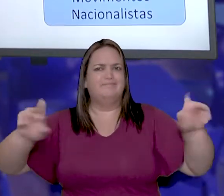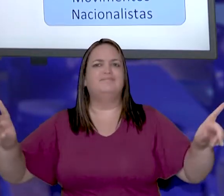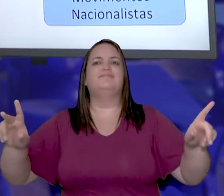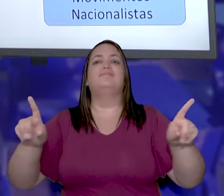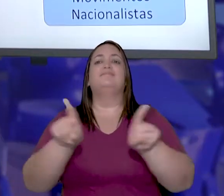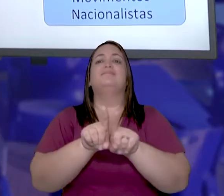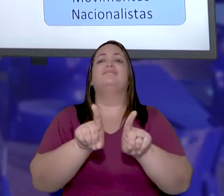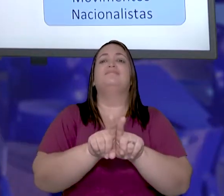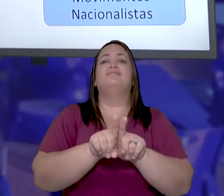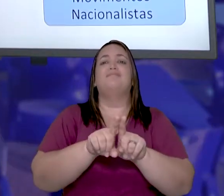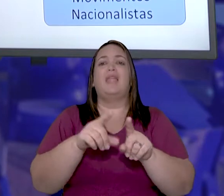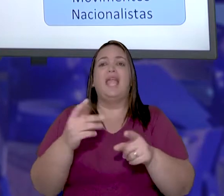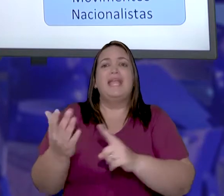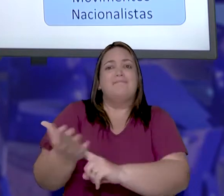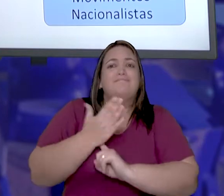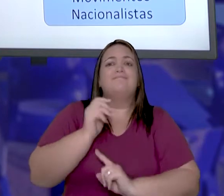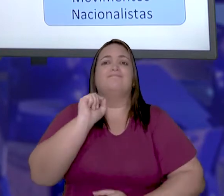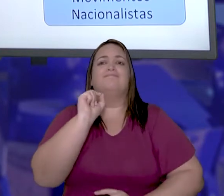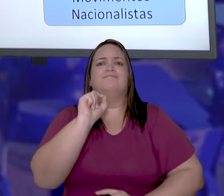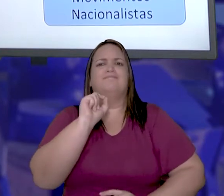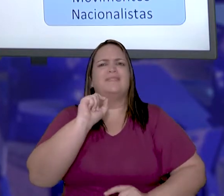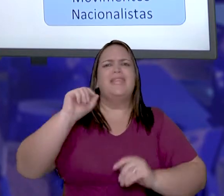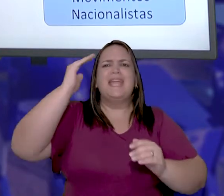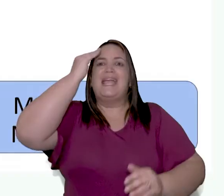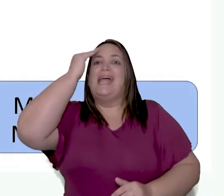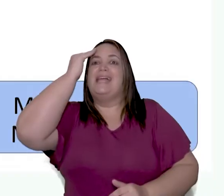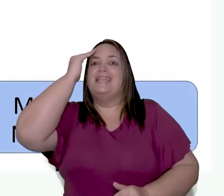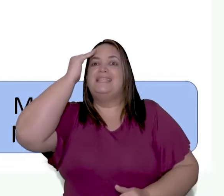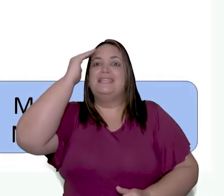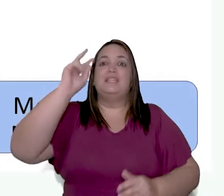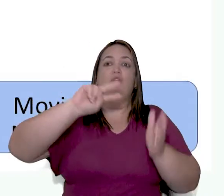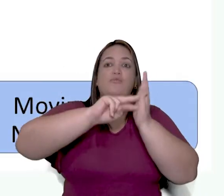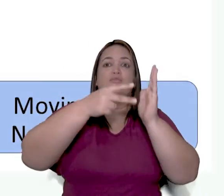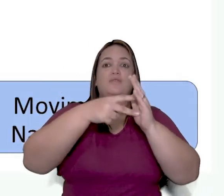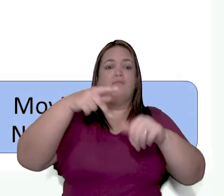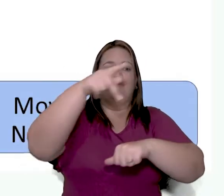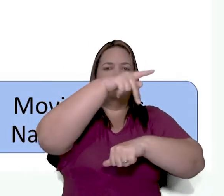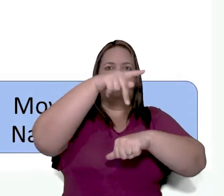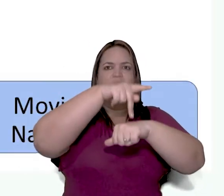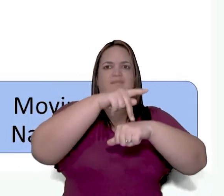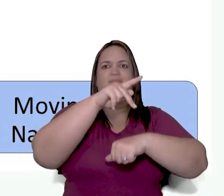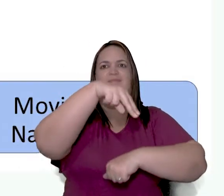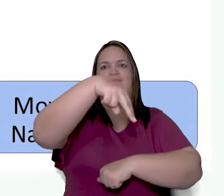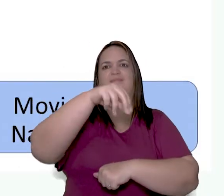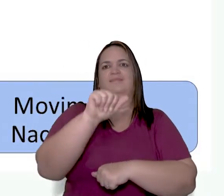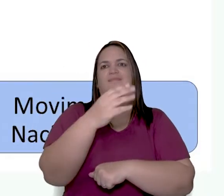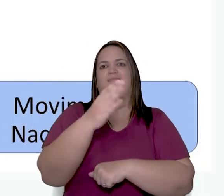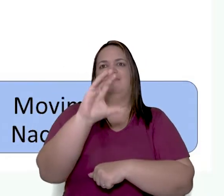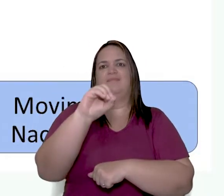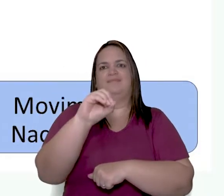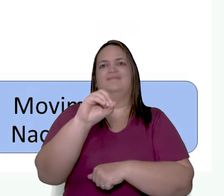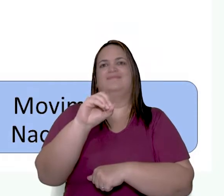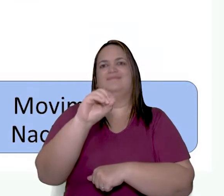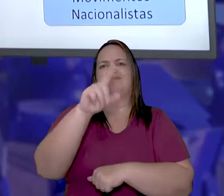nos deu uma base para entender o que é nação. Ou seja, a nação está muito ligada ao